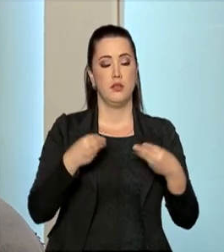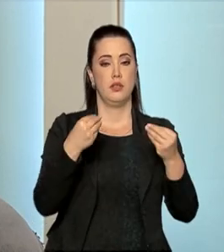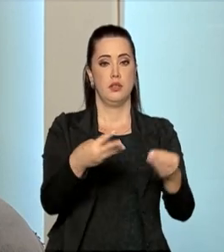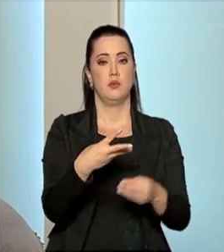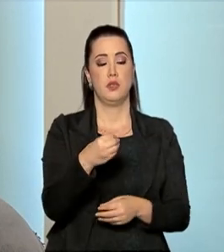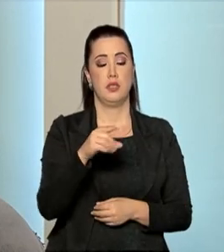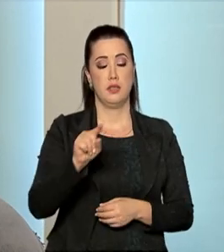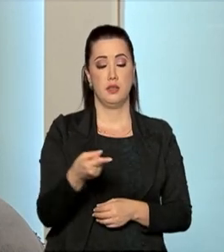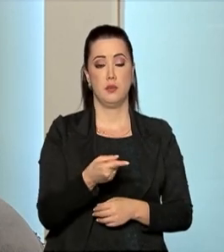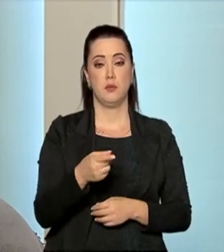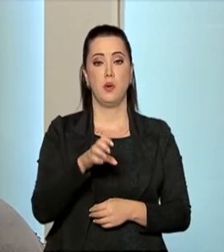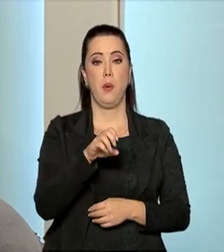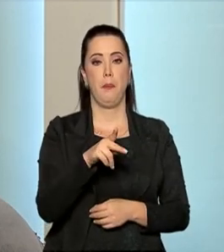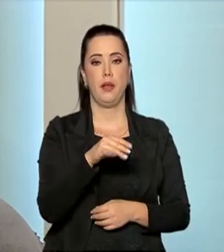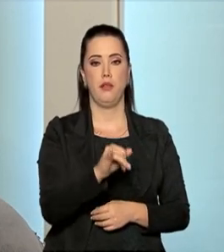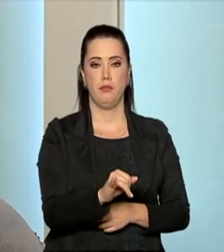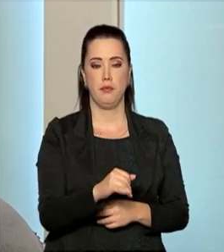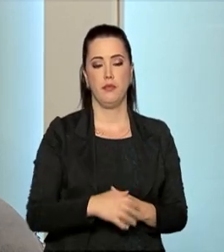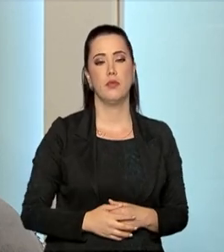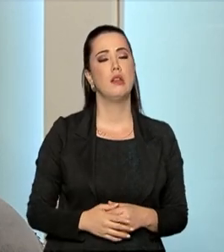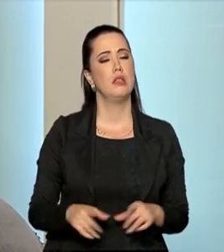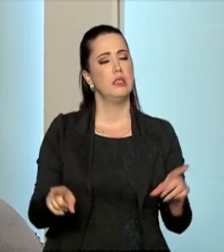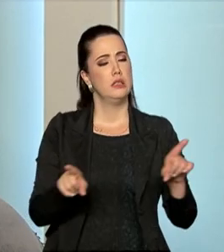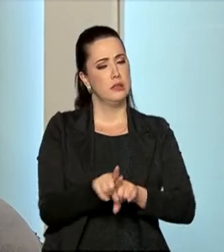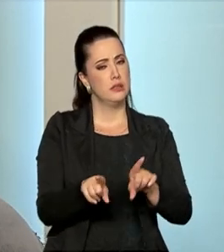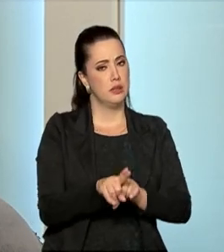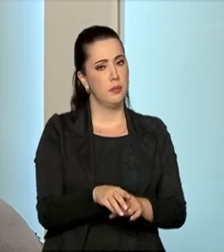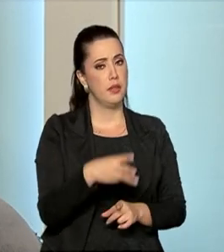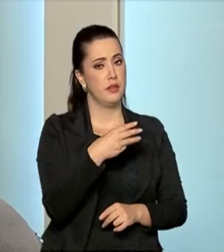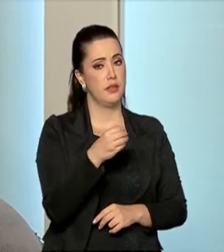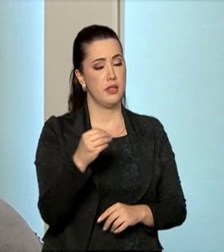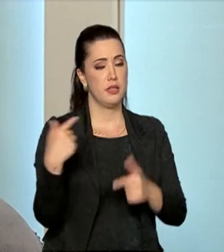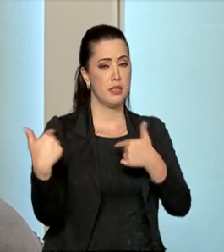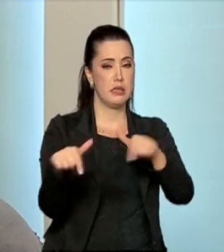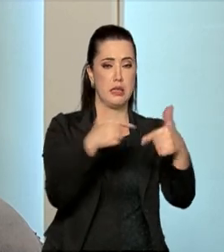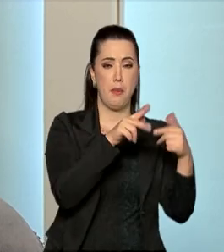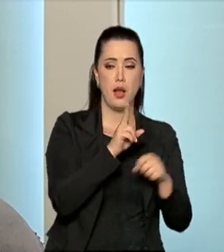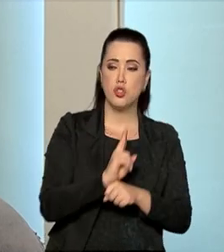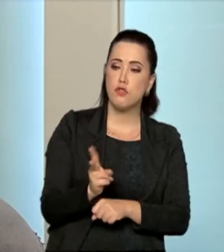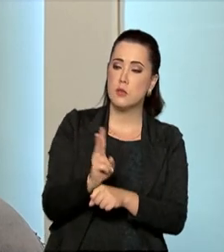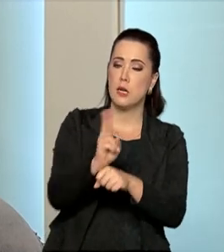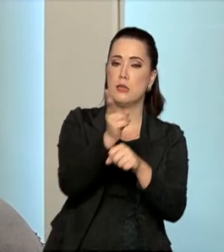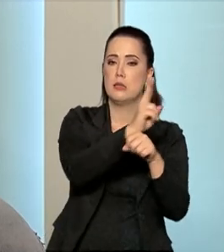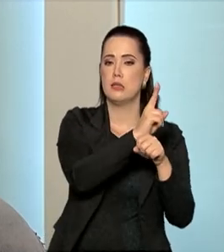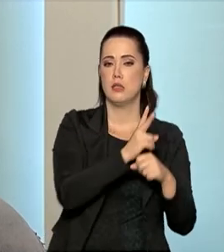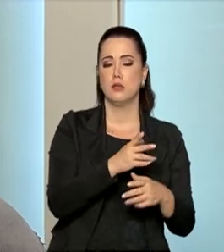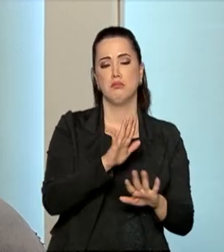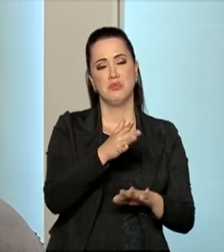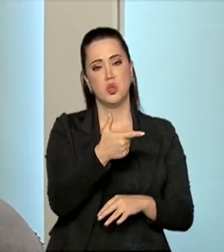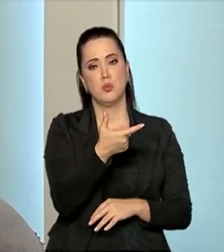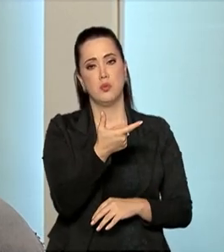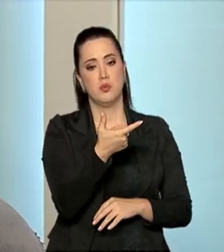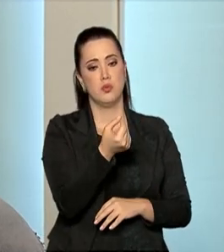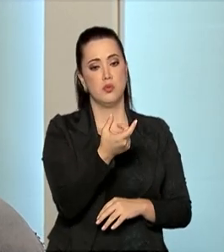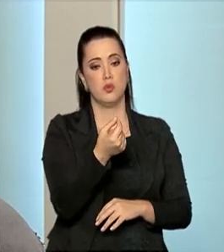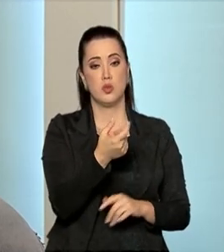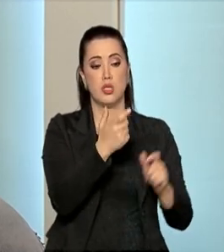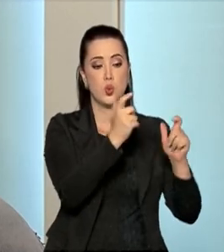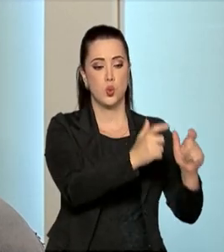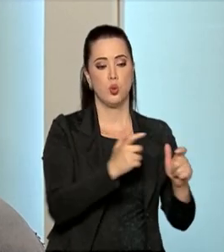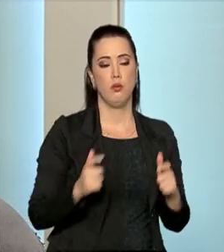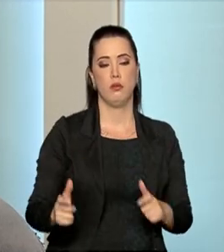de proteção individual, mais de 300 ações de fiscalização em 200 áreas